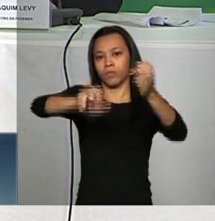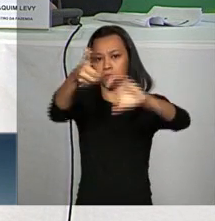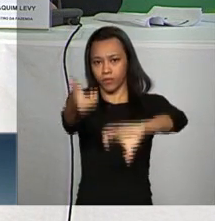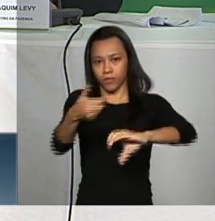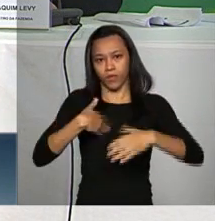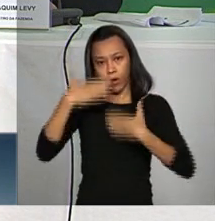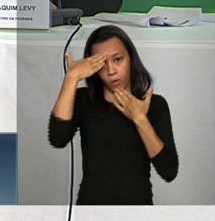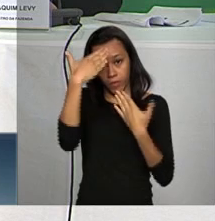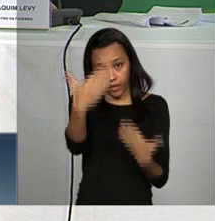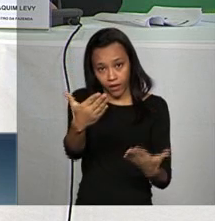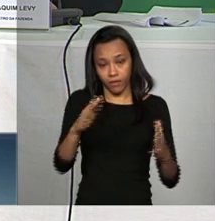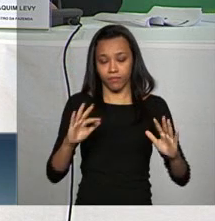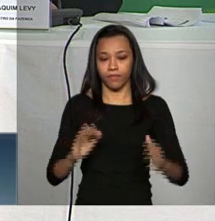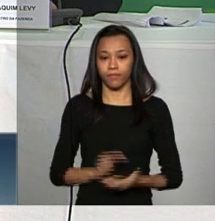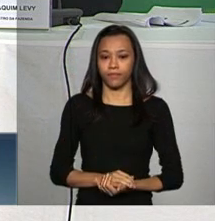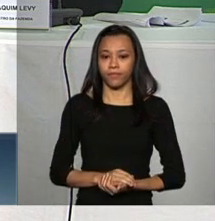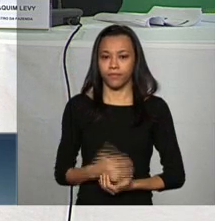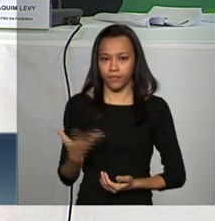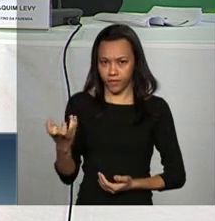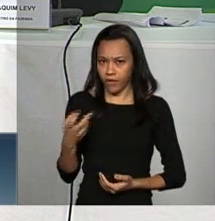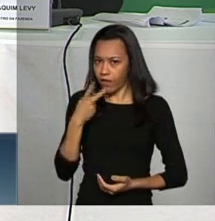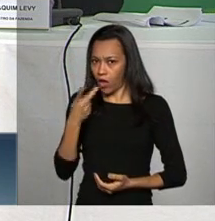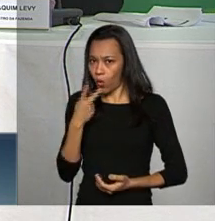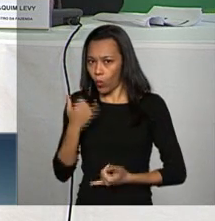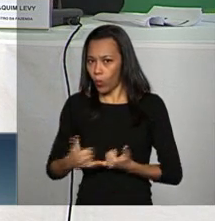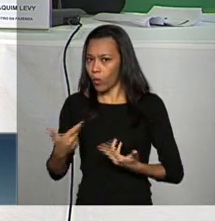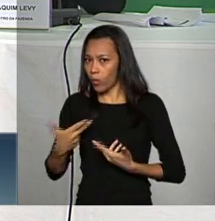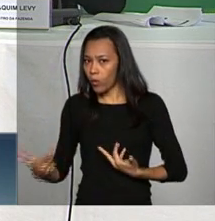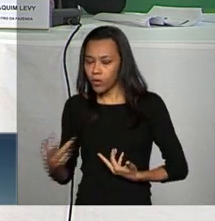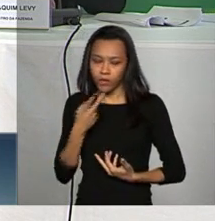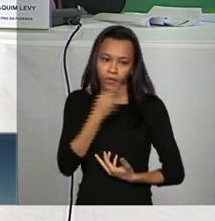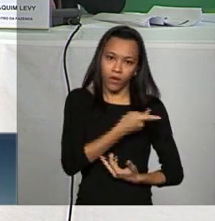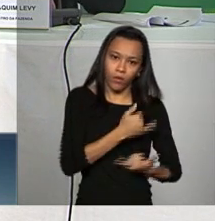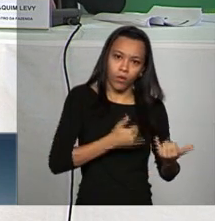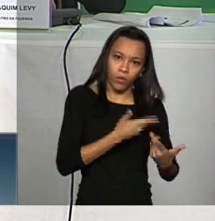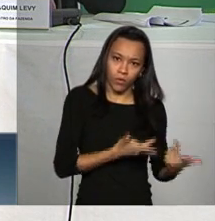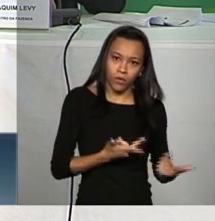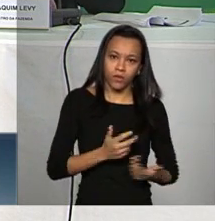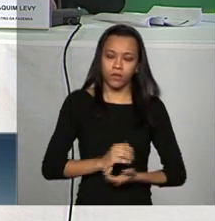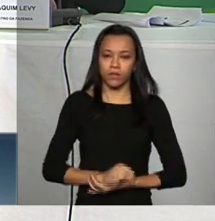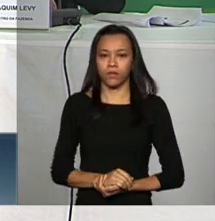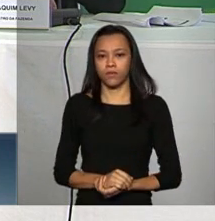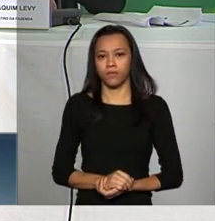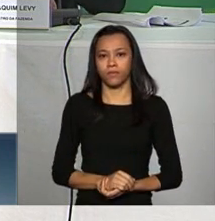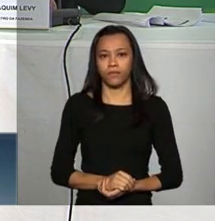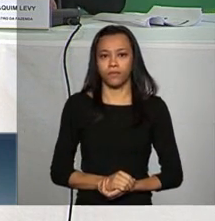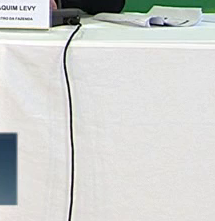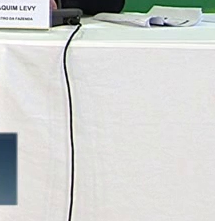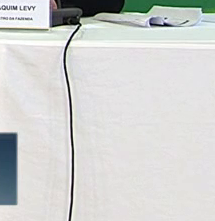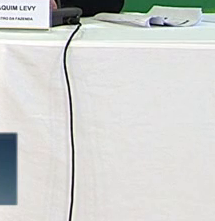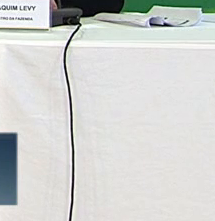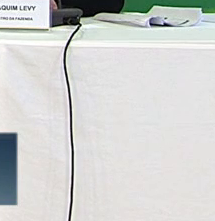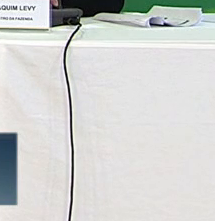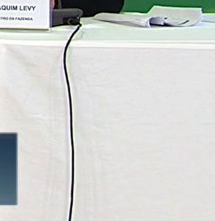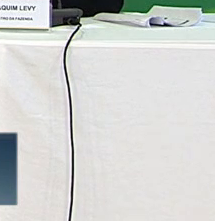Muito obrigado, senhores. O Levi, quer fazer complementação? Nelson? Eu, por mim, vou às perguntas, Nelson. O que você acha?